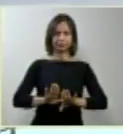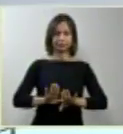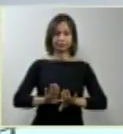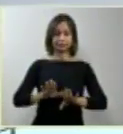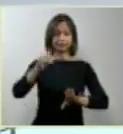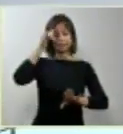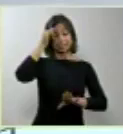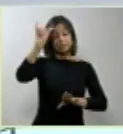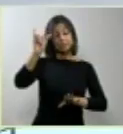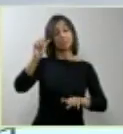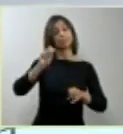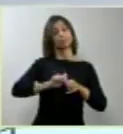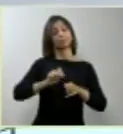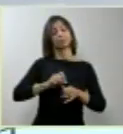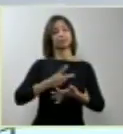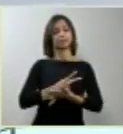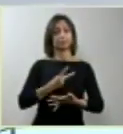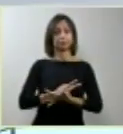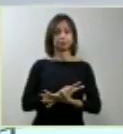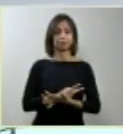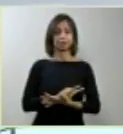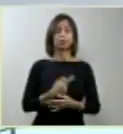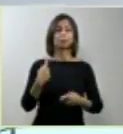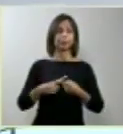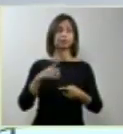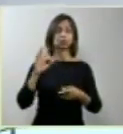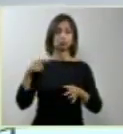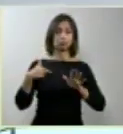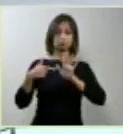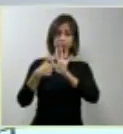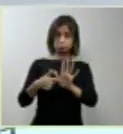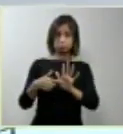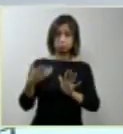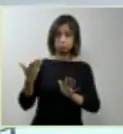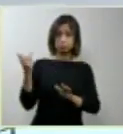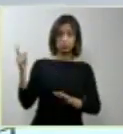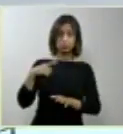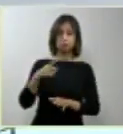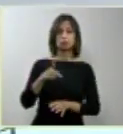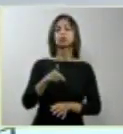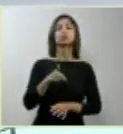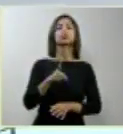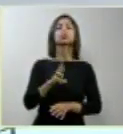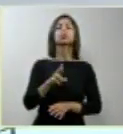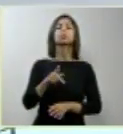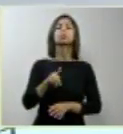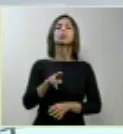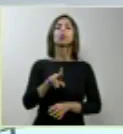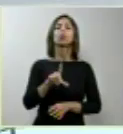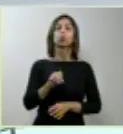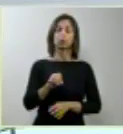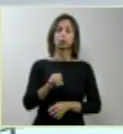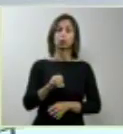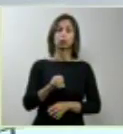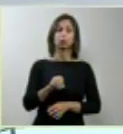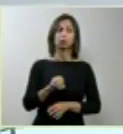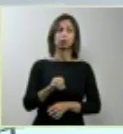foi levantado aqui, pelo doutor Toffoli, a questão